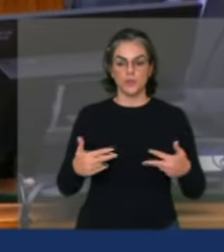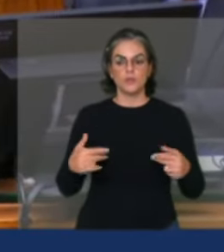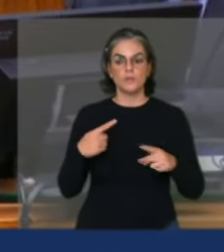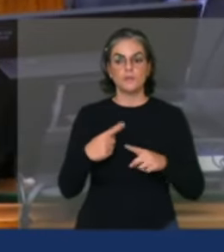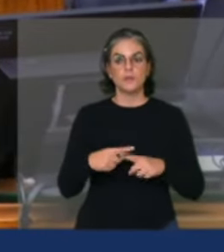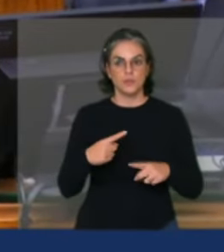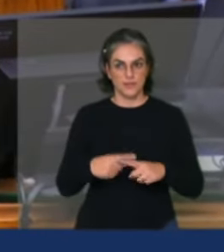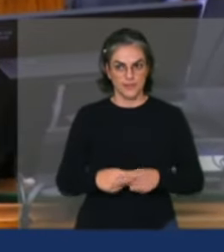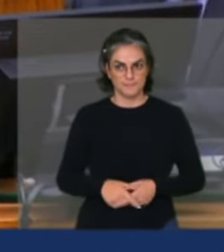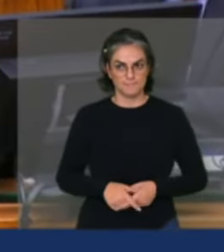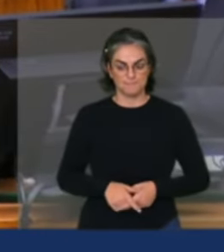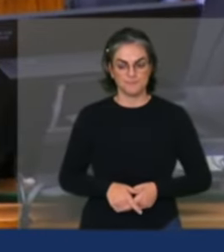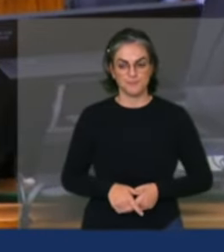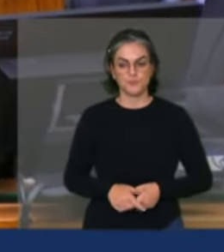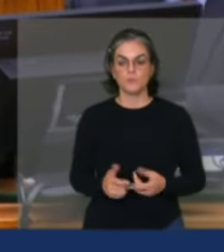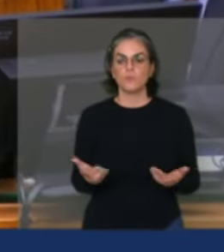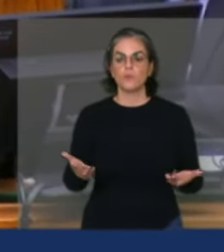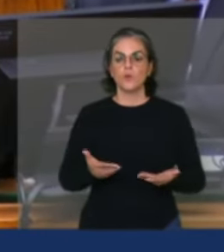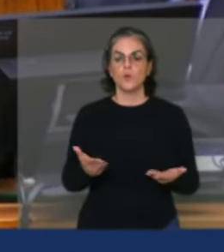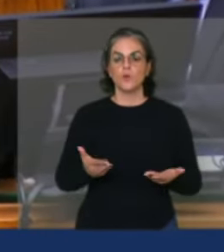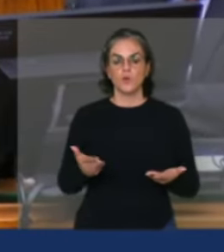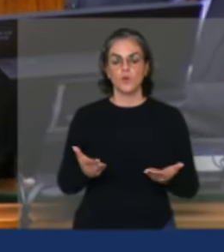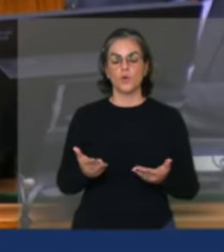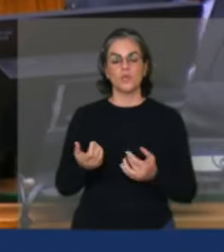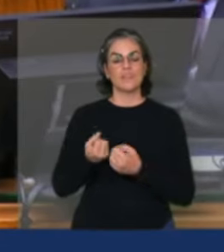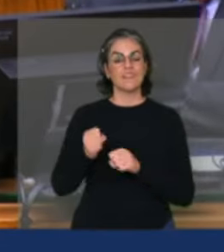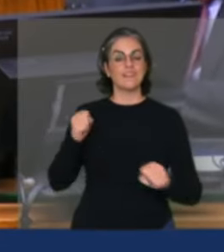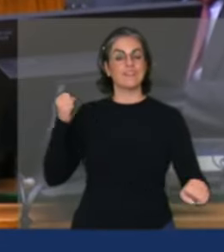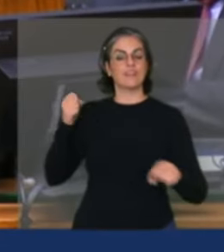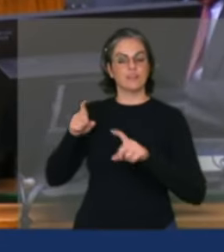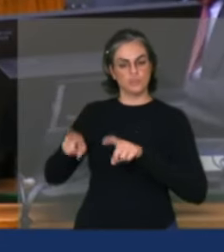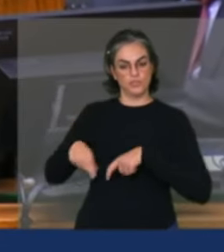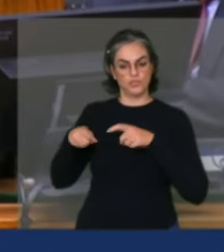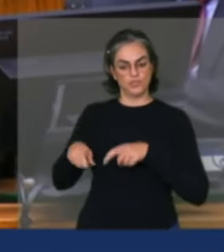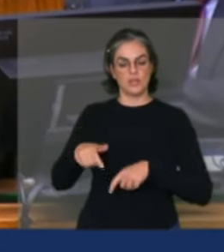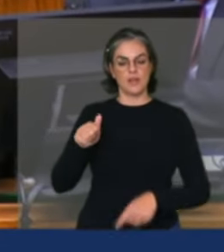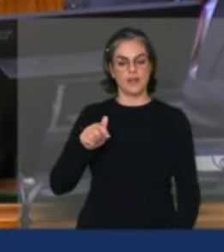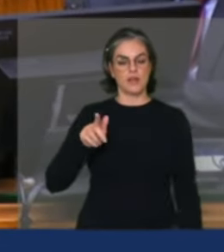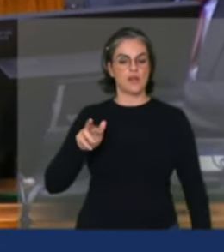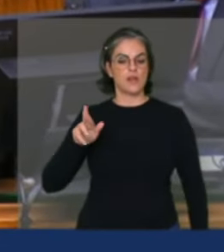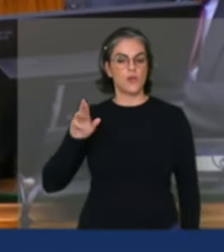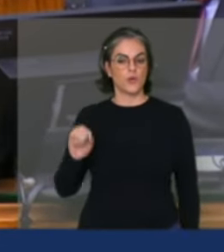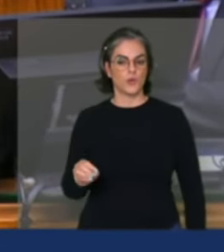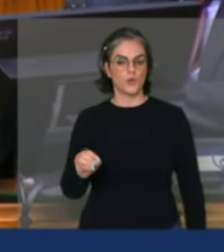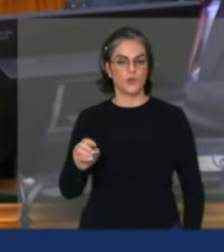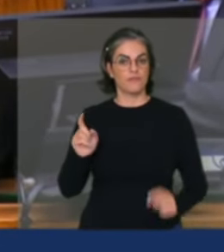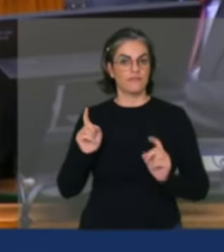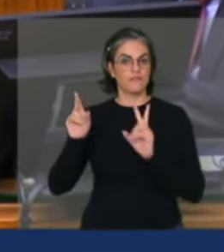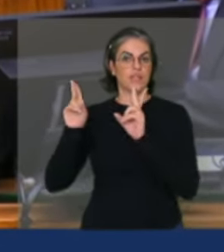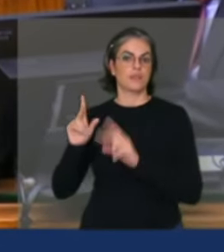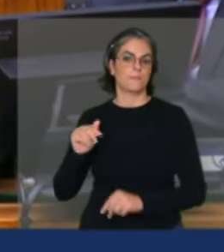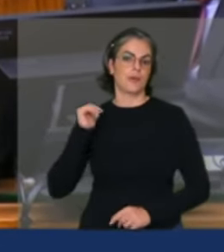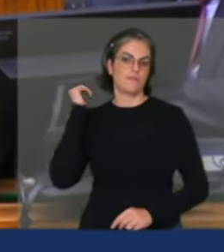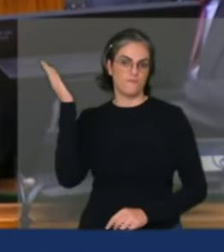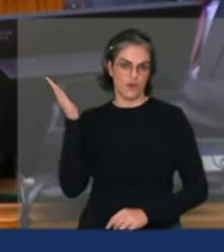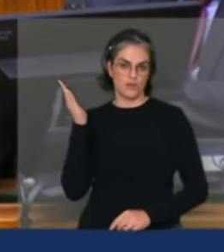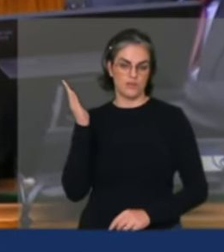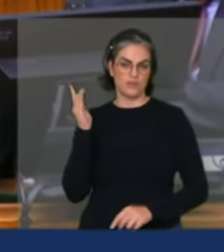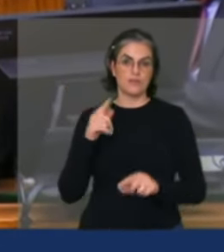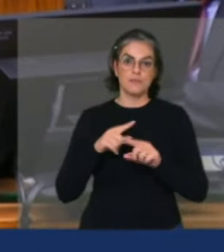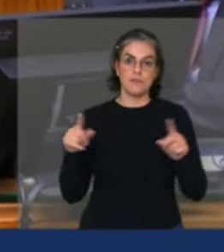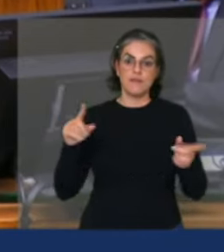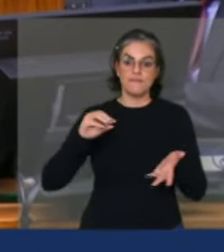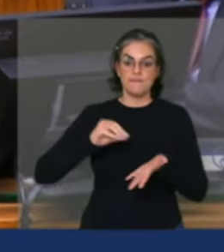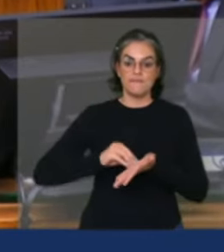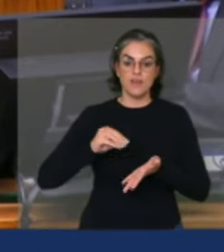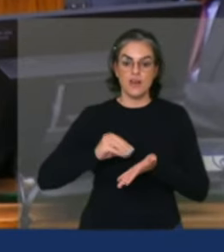hoje o agro grande o produto dele meu prezado Daniel vai para exportação e está faltando investimento